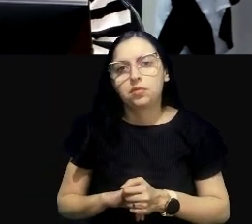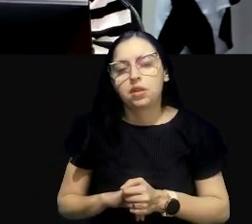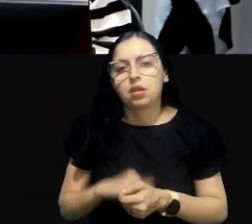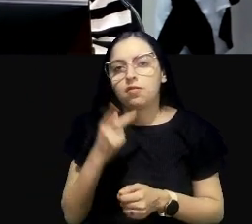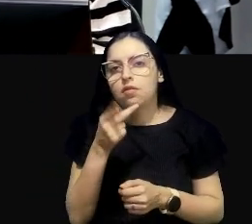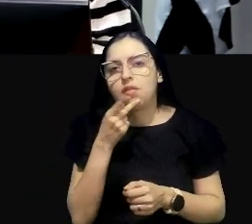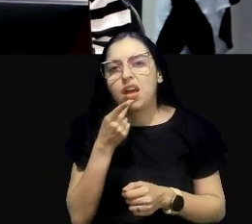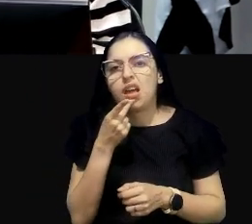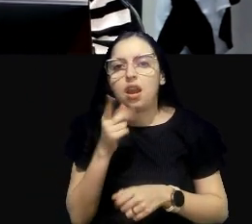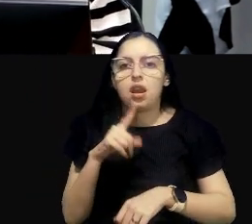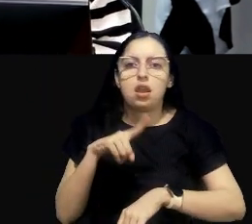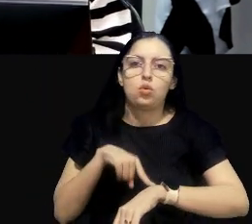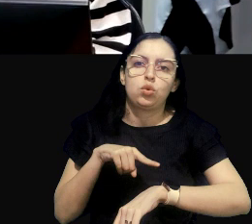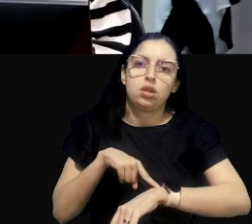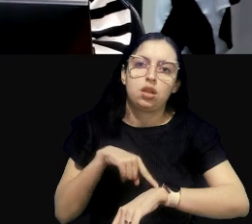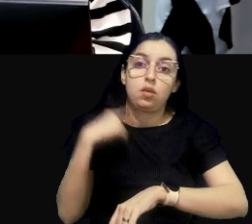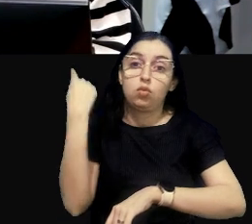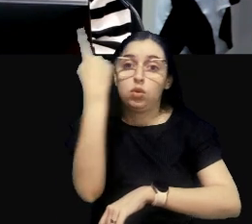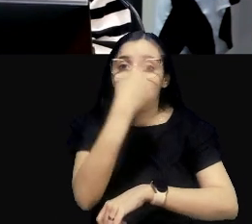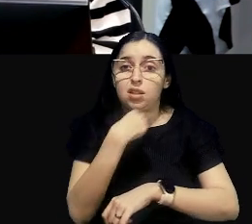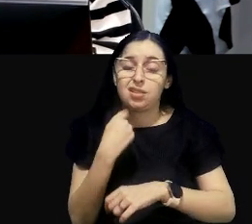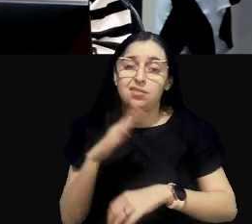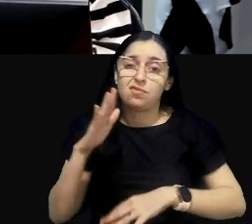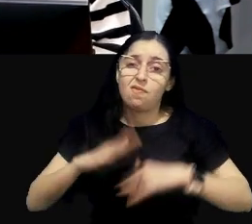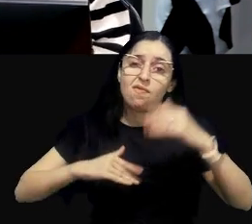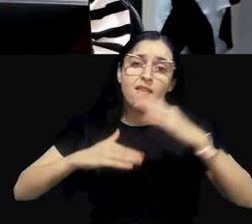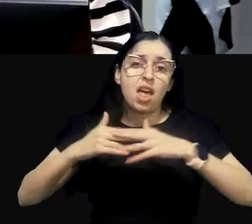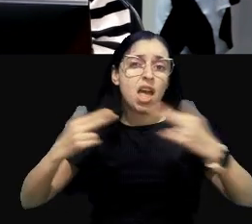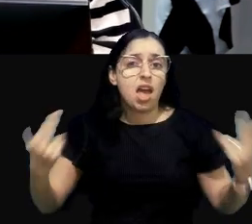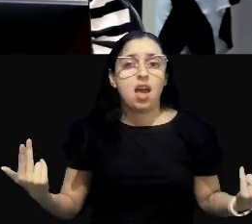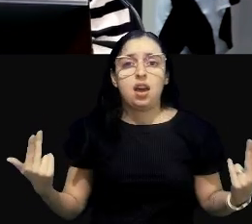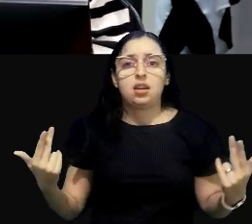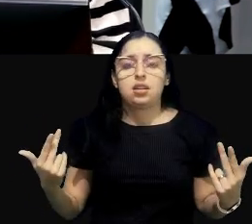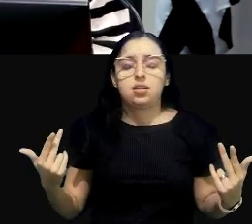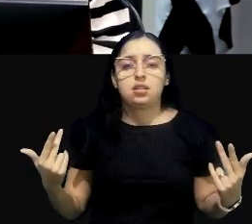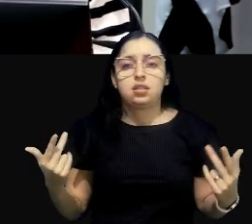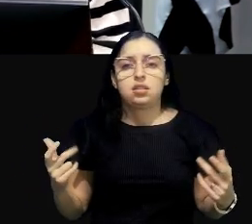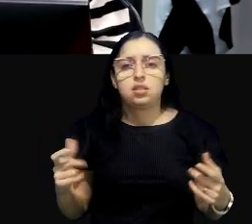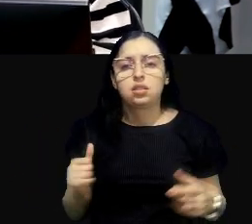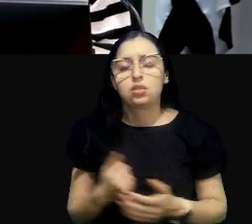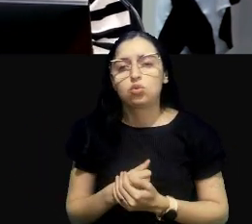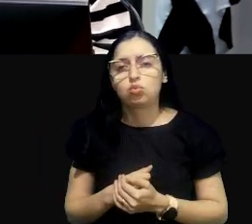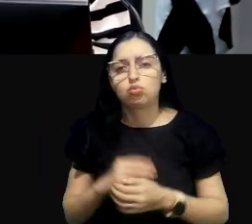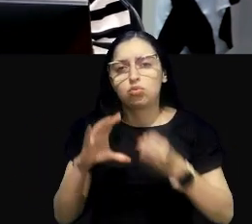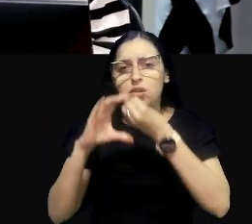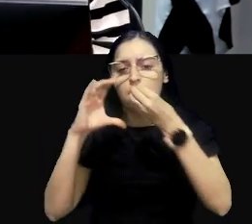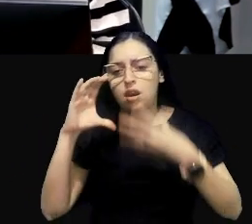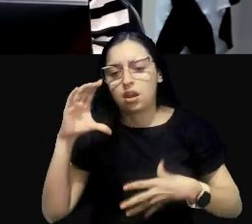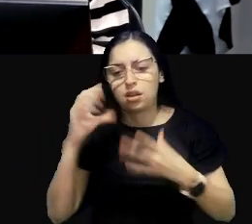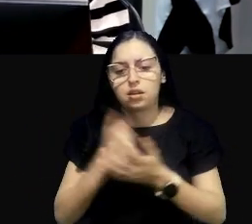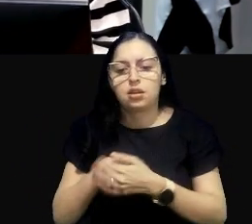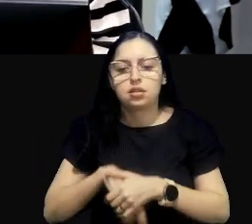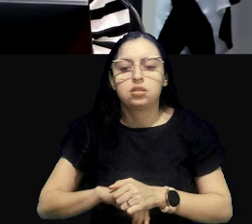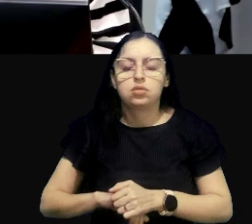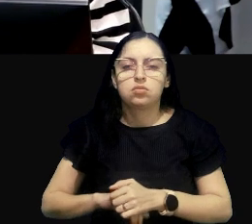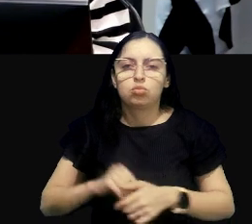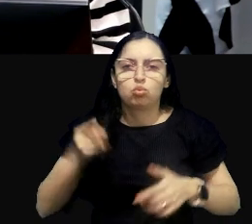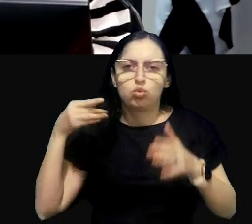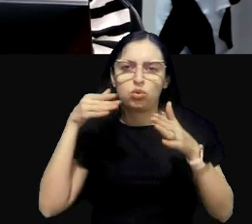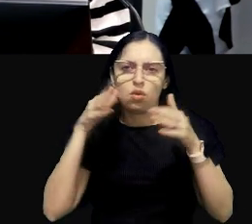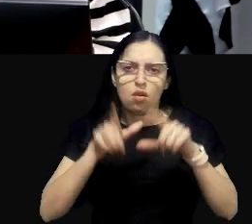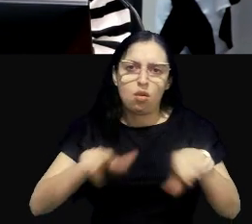tempo depende de várias condições, da pressão antrópica sobre aquele local